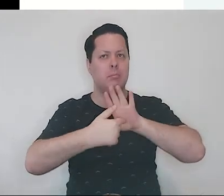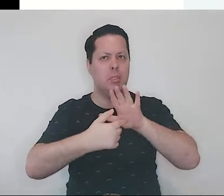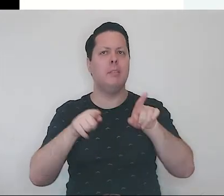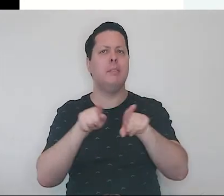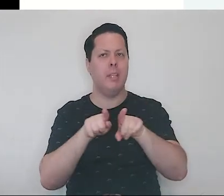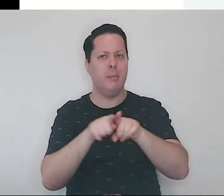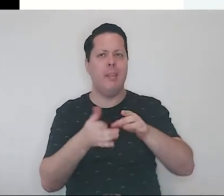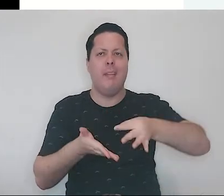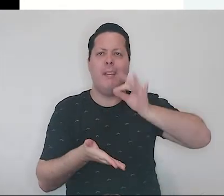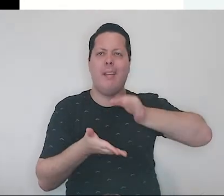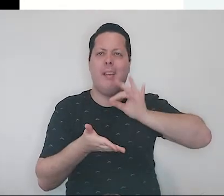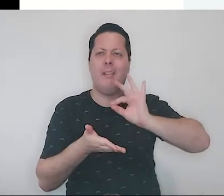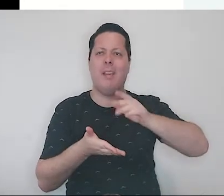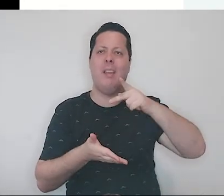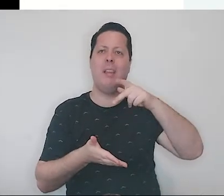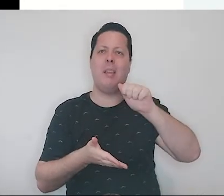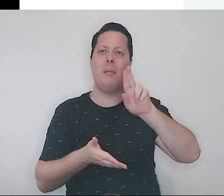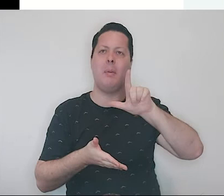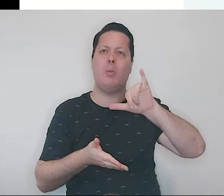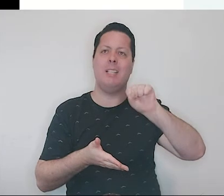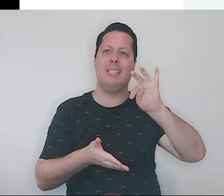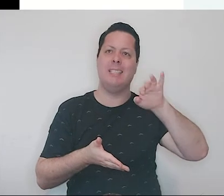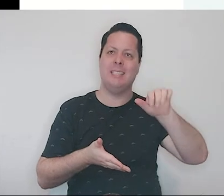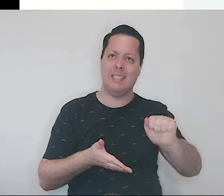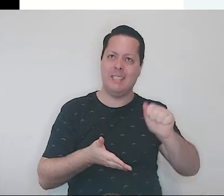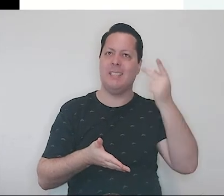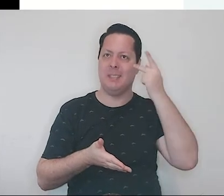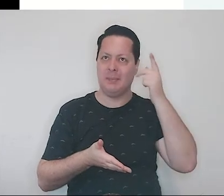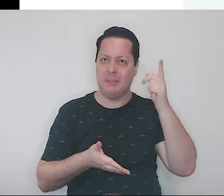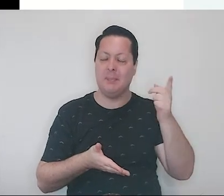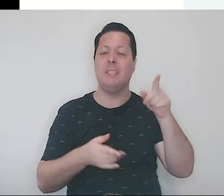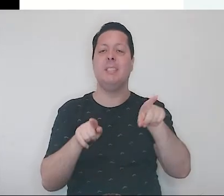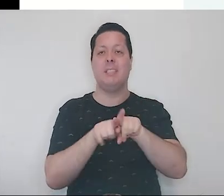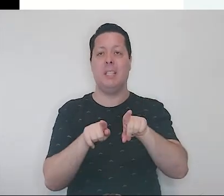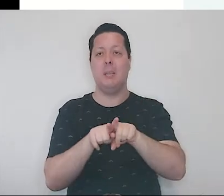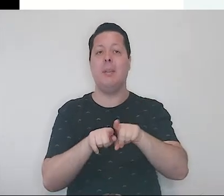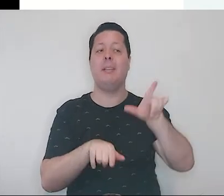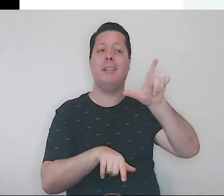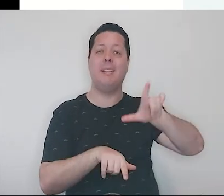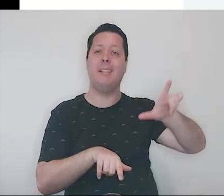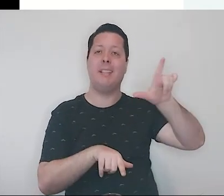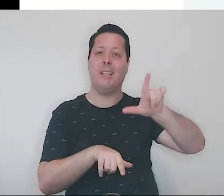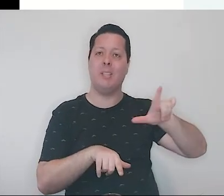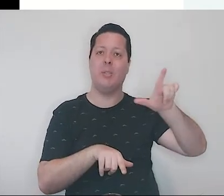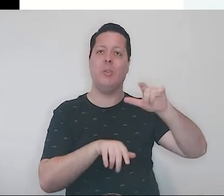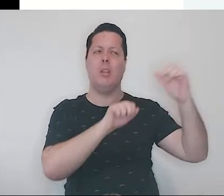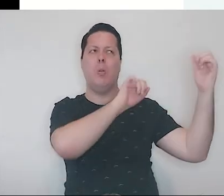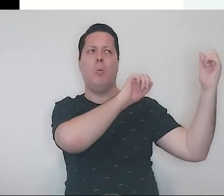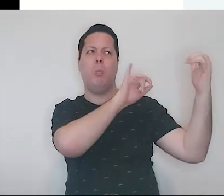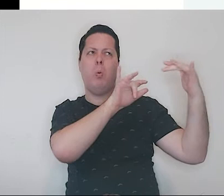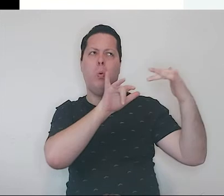também faz parte do alimento e comida, e a literatura e a imigração